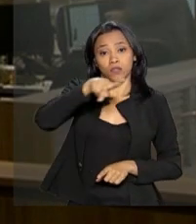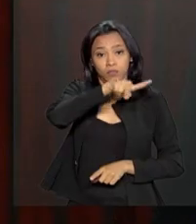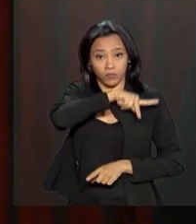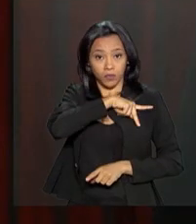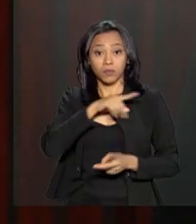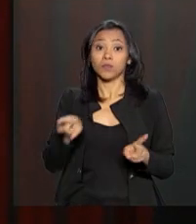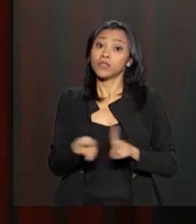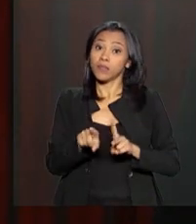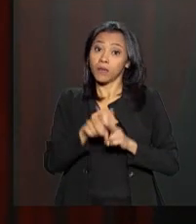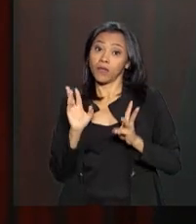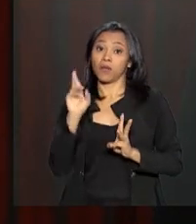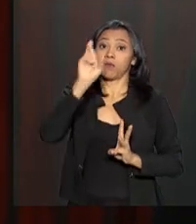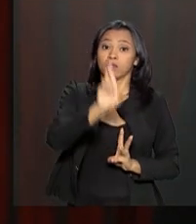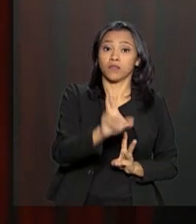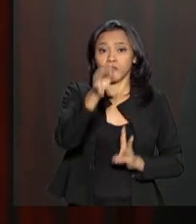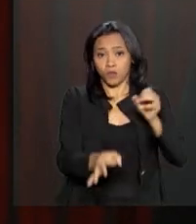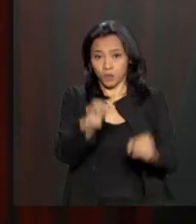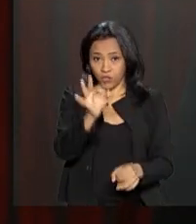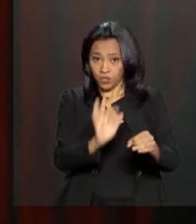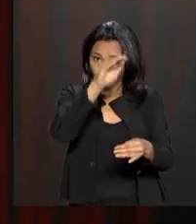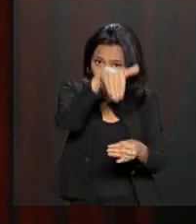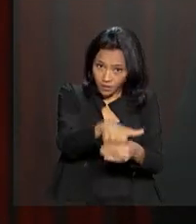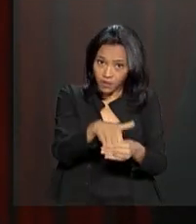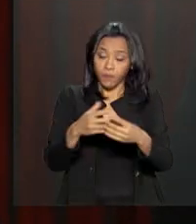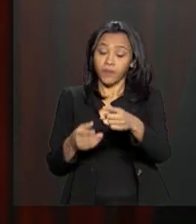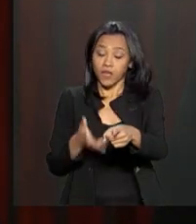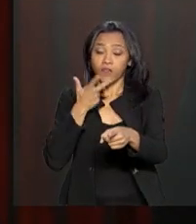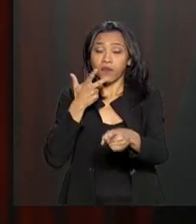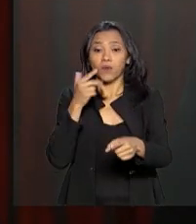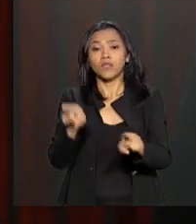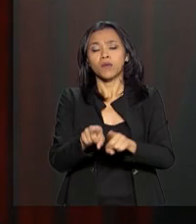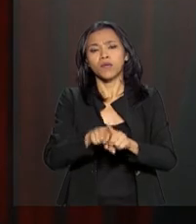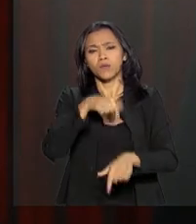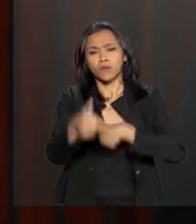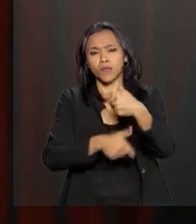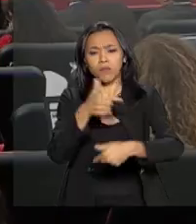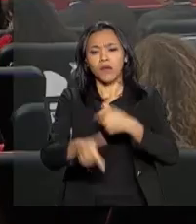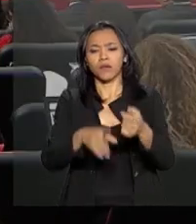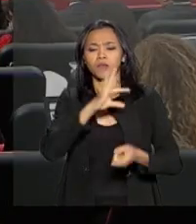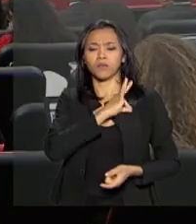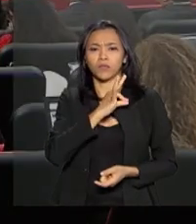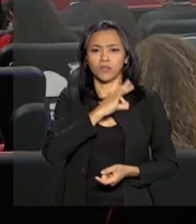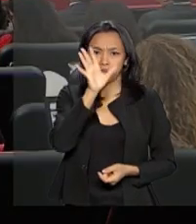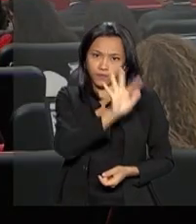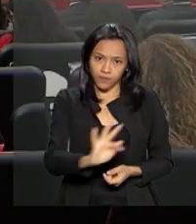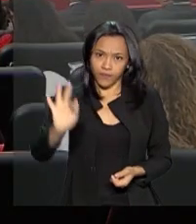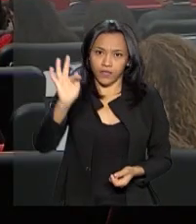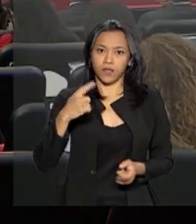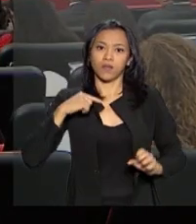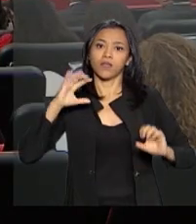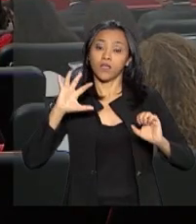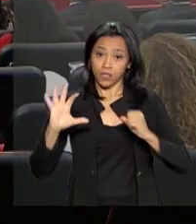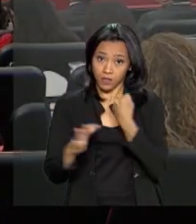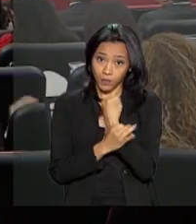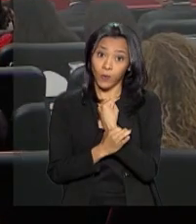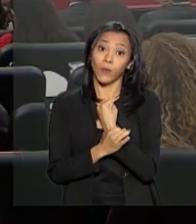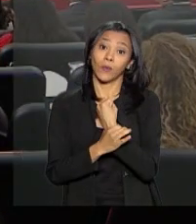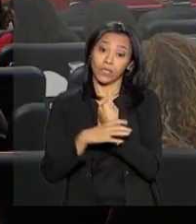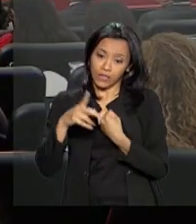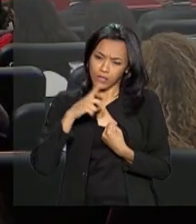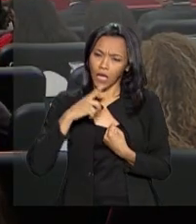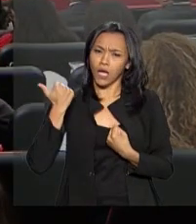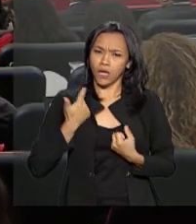Eleitoral. O ministro ressaltou também o trabalho da Polícia Federal no pleito de 2018 e garantiu que a instituição tem